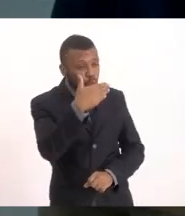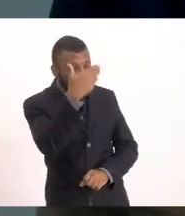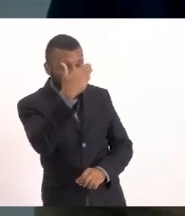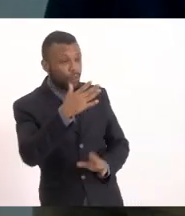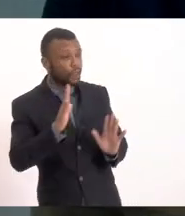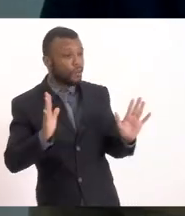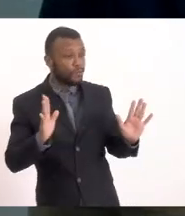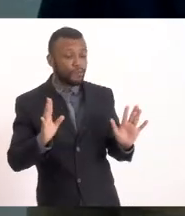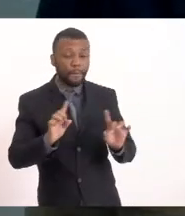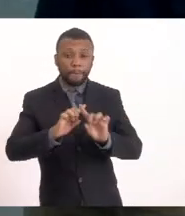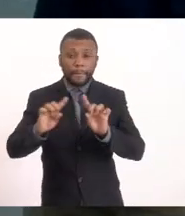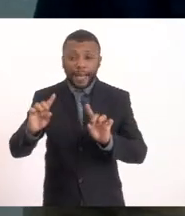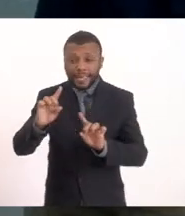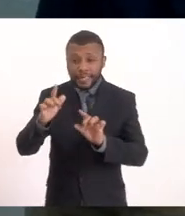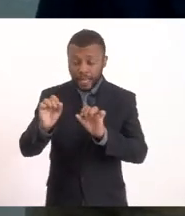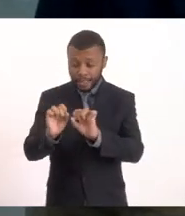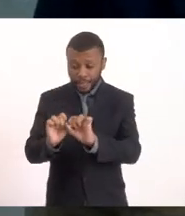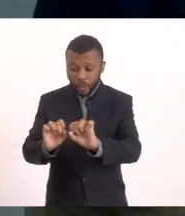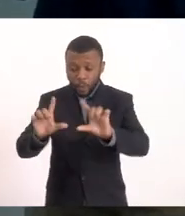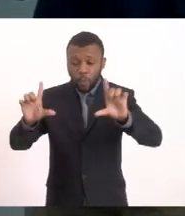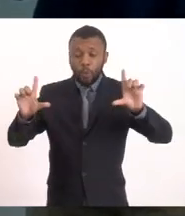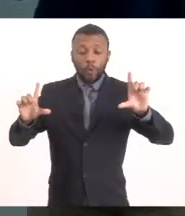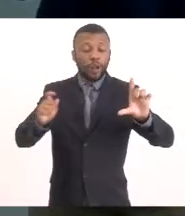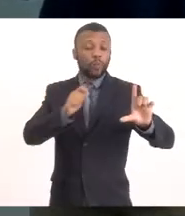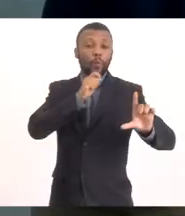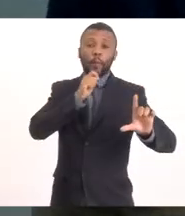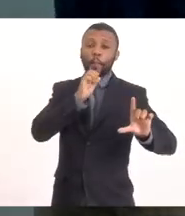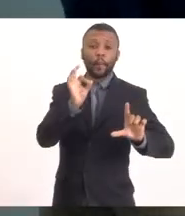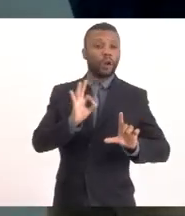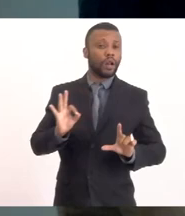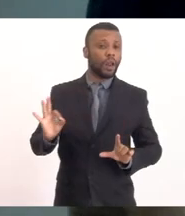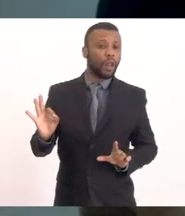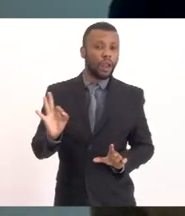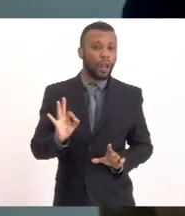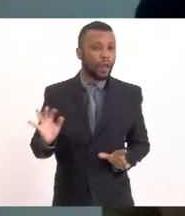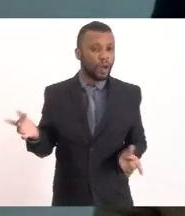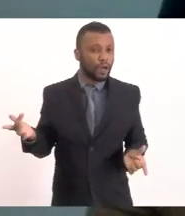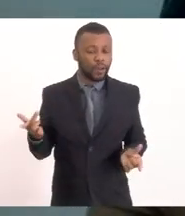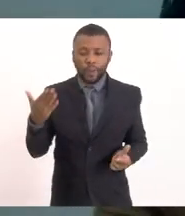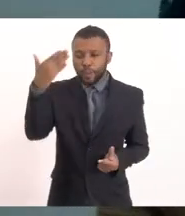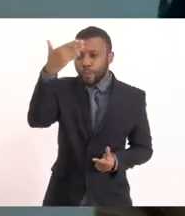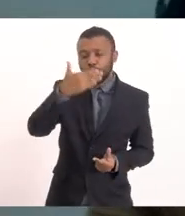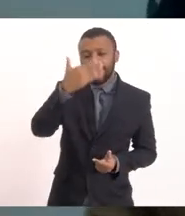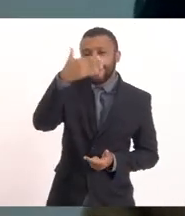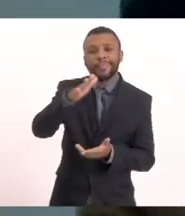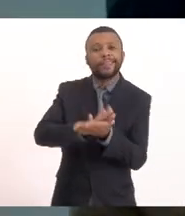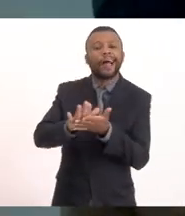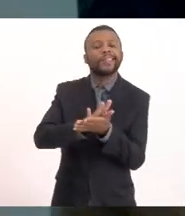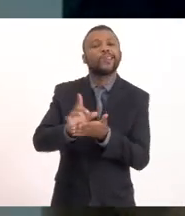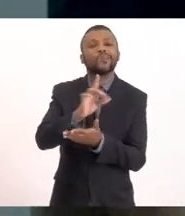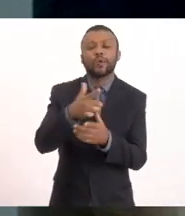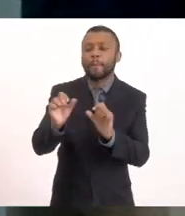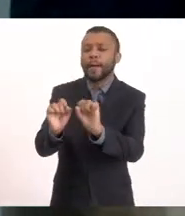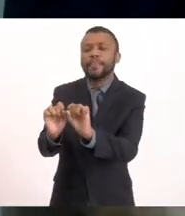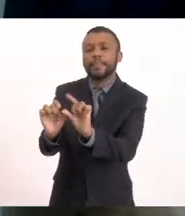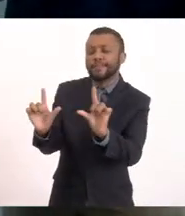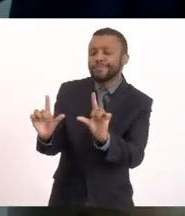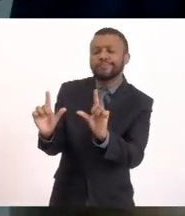Mas não está saindo na tela cheia aqui no computador Eu não estou vendo nada A não ser uma telinha pequenininha